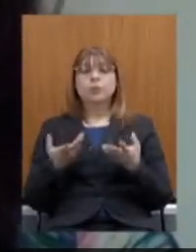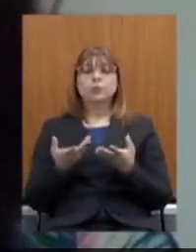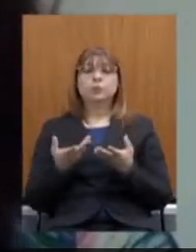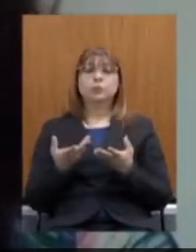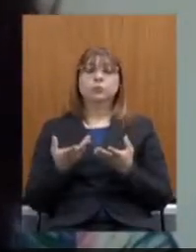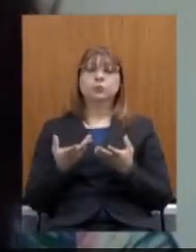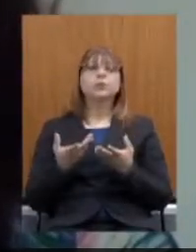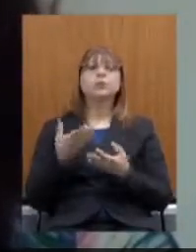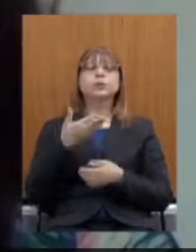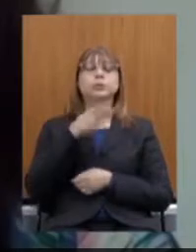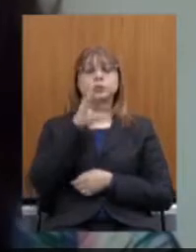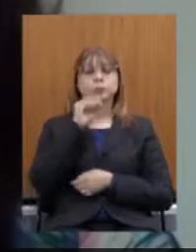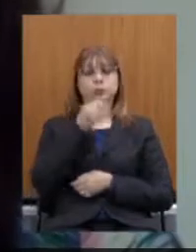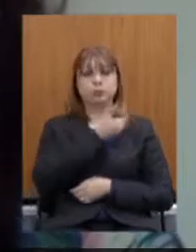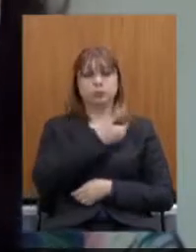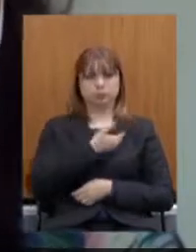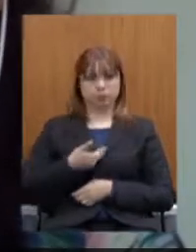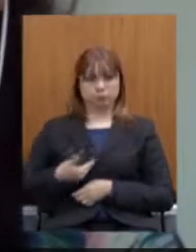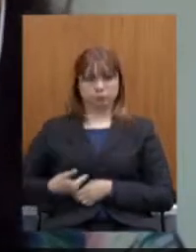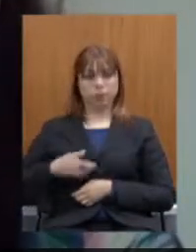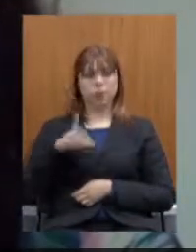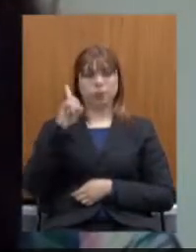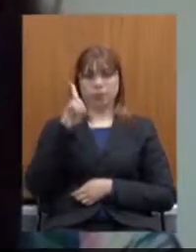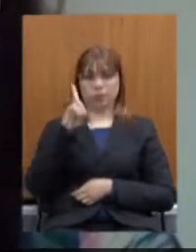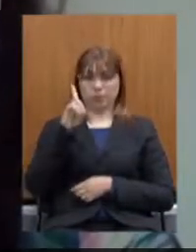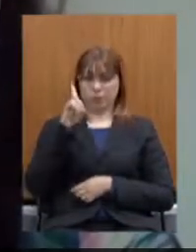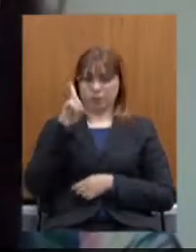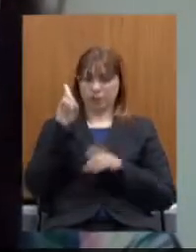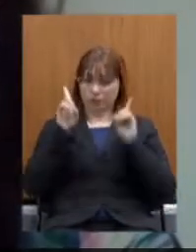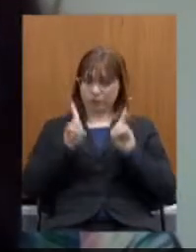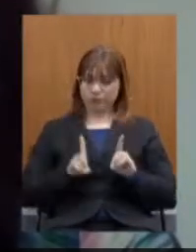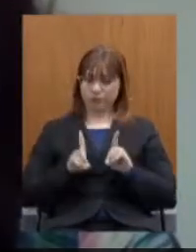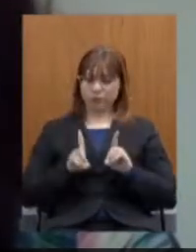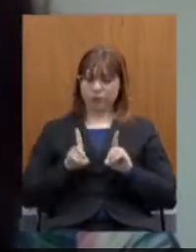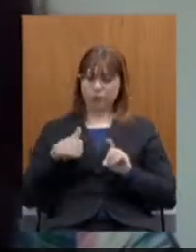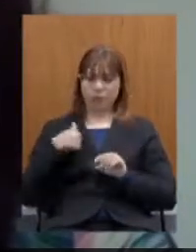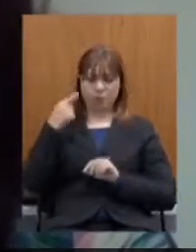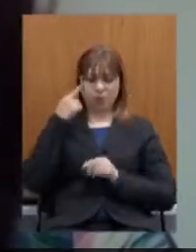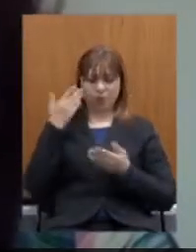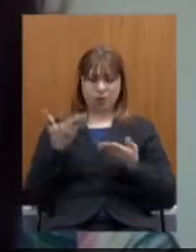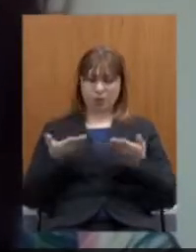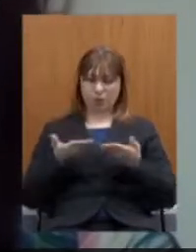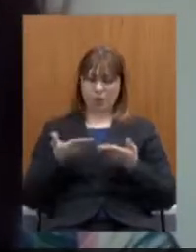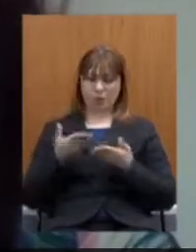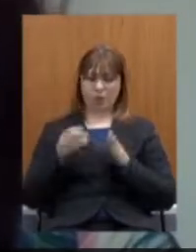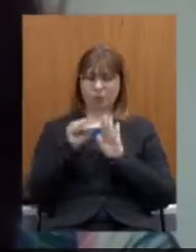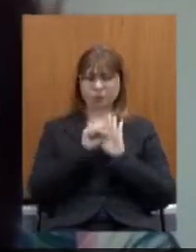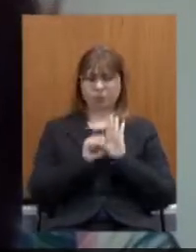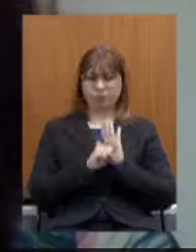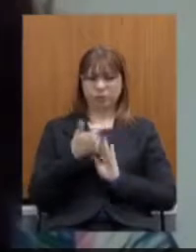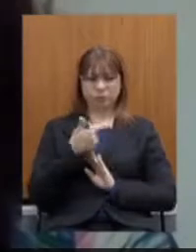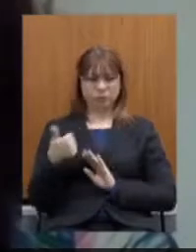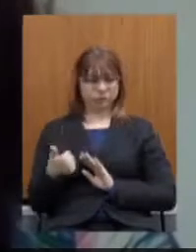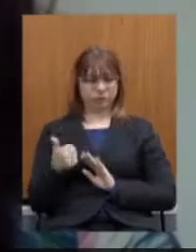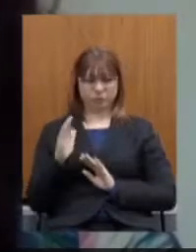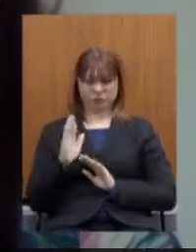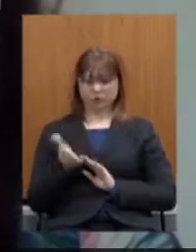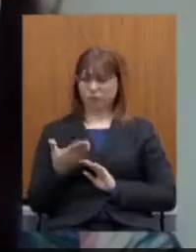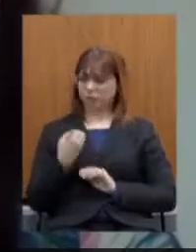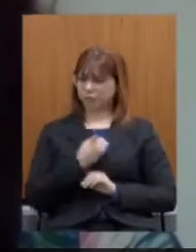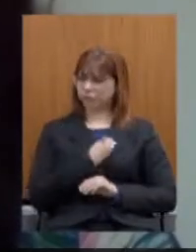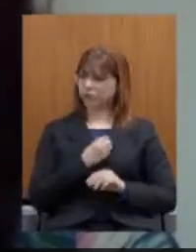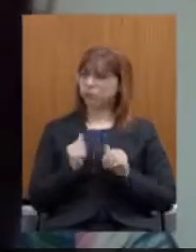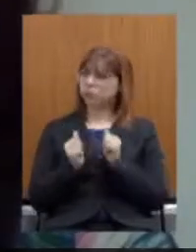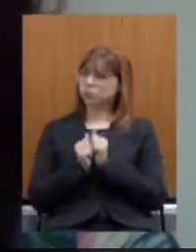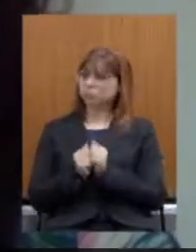deficiência. Eu penso que hoje, no século XXI, nessa altura da vida em sociedade, estamos